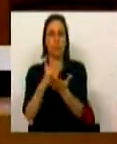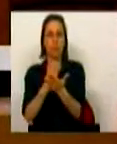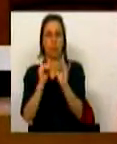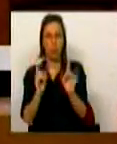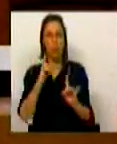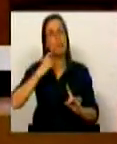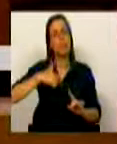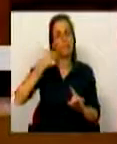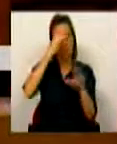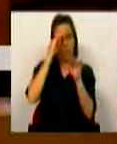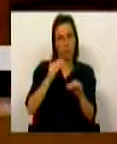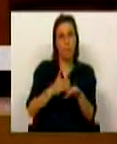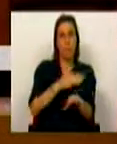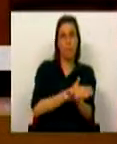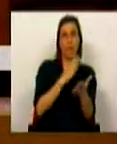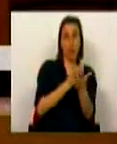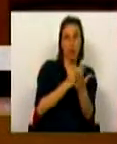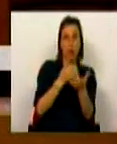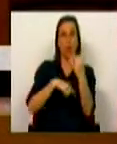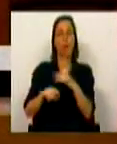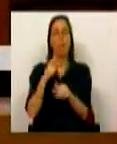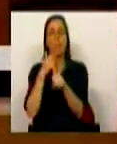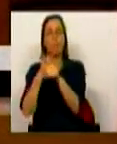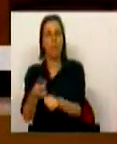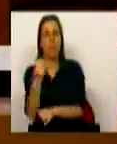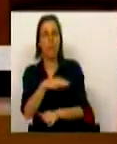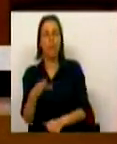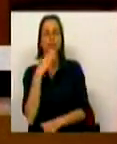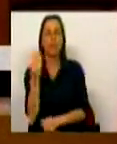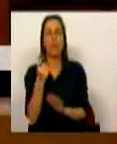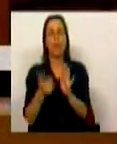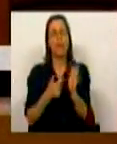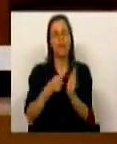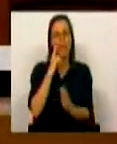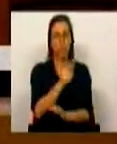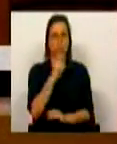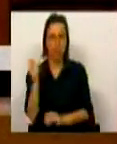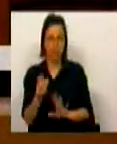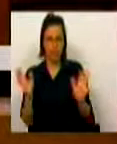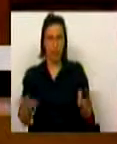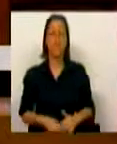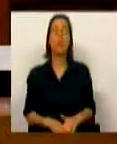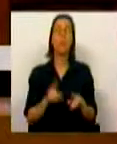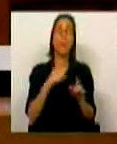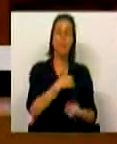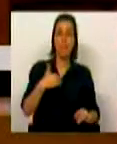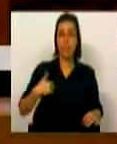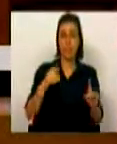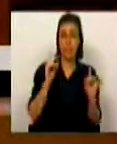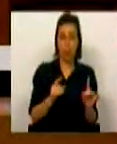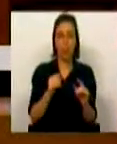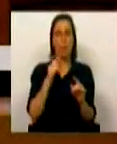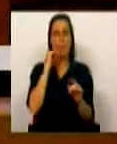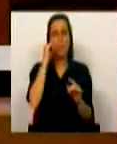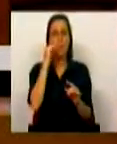sobretudo na educação pré-escolar e para acompanhar crianças e jovens com necessidades educativas especiais. Na saúde, em